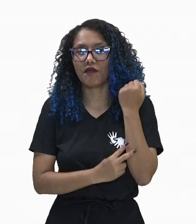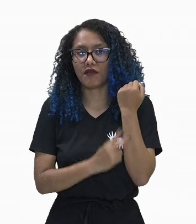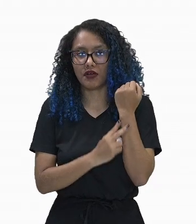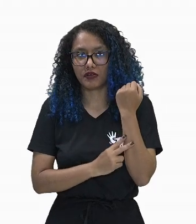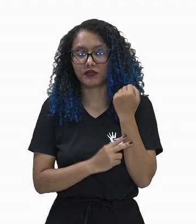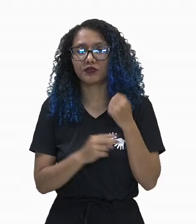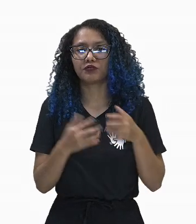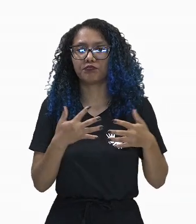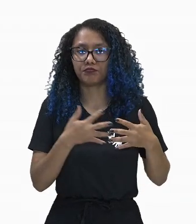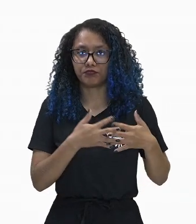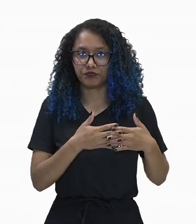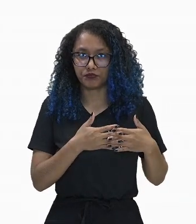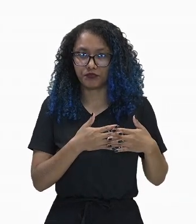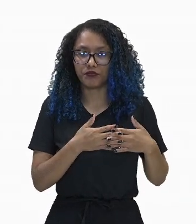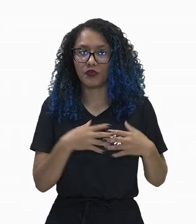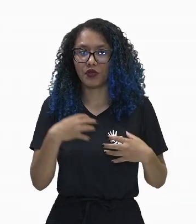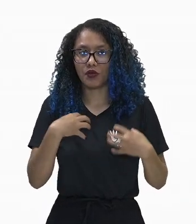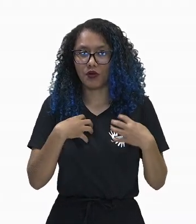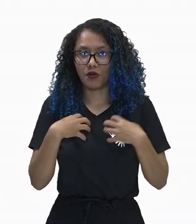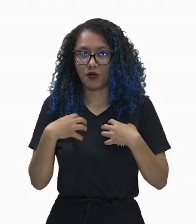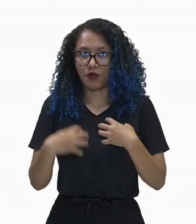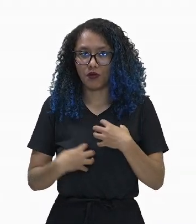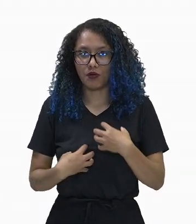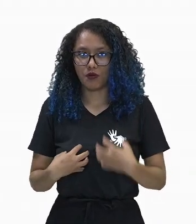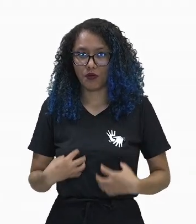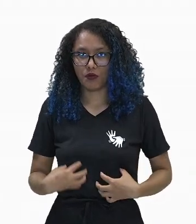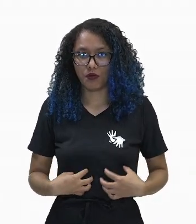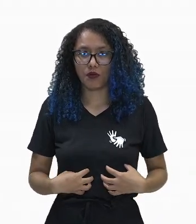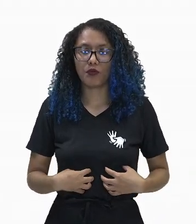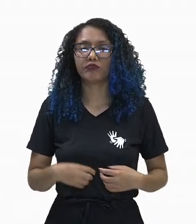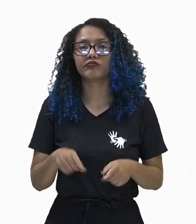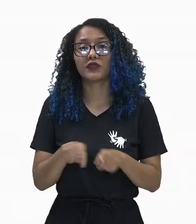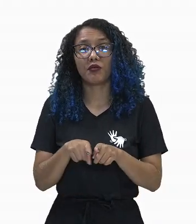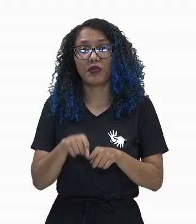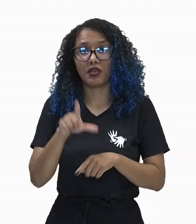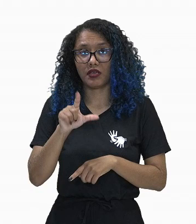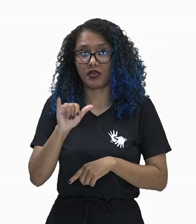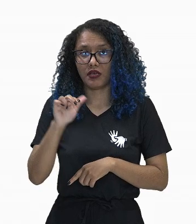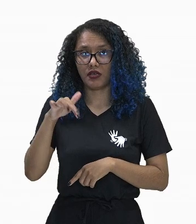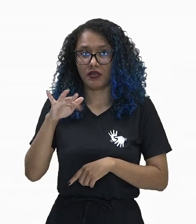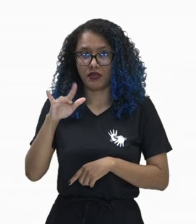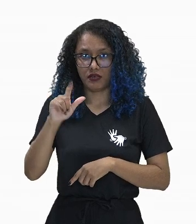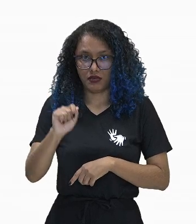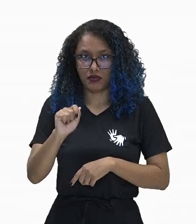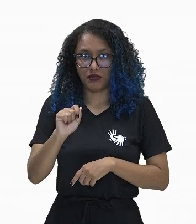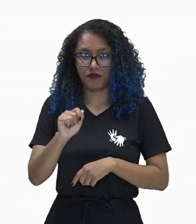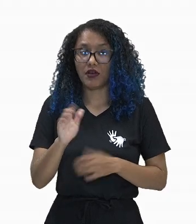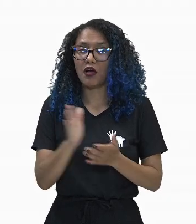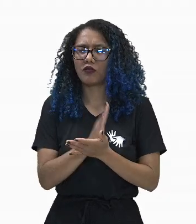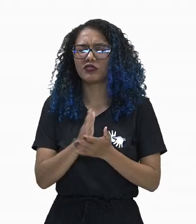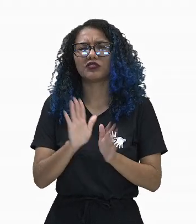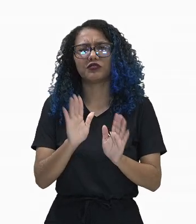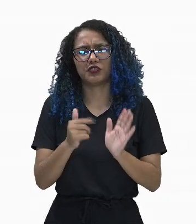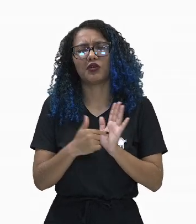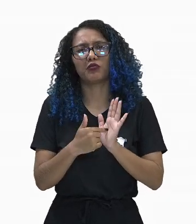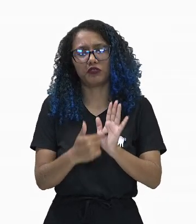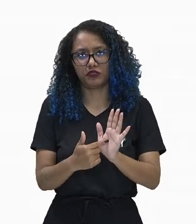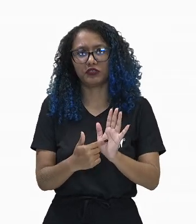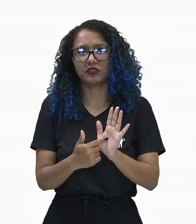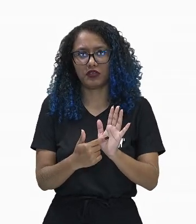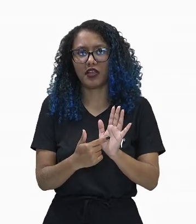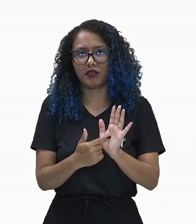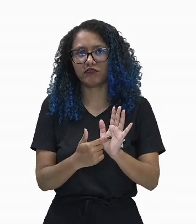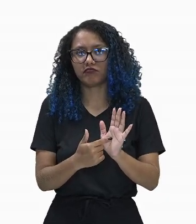capilares, órgãos e linfa, sendo que esses órgãos já foram, alguns deles apresentados no sistema